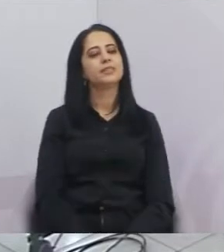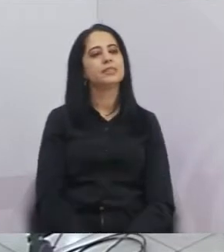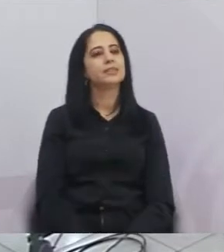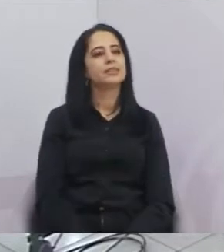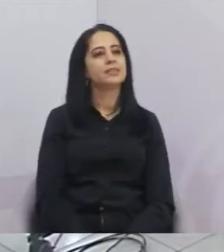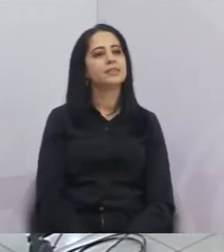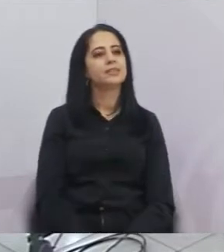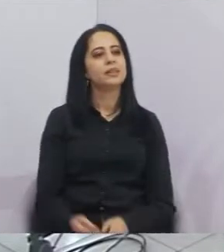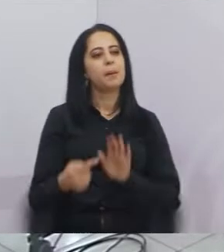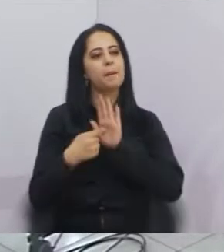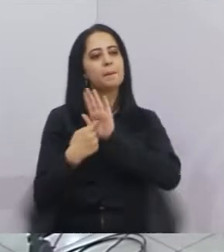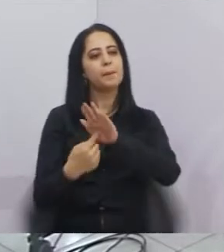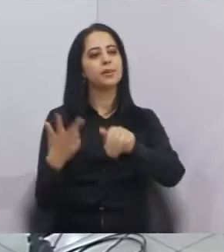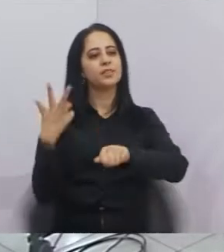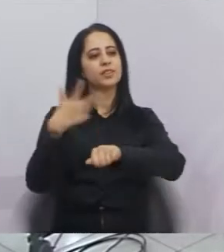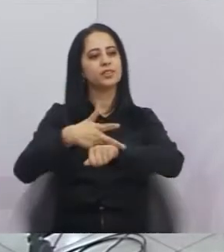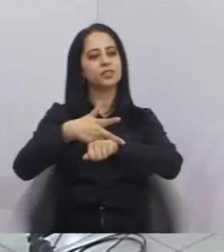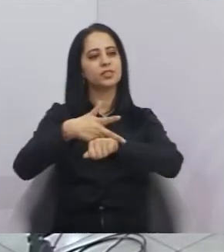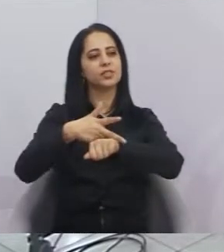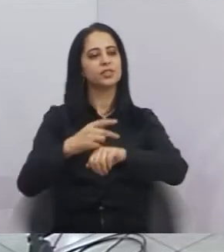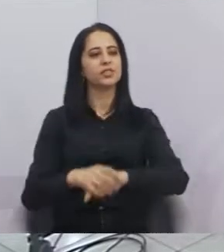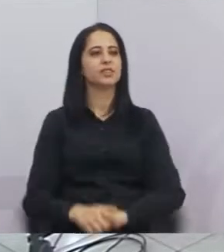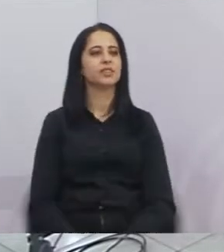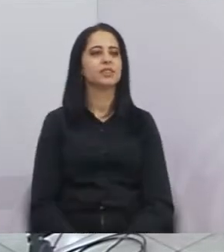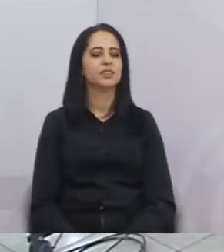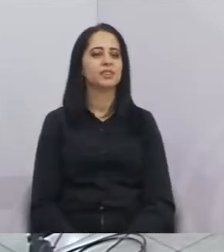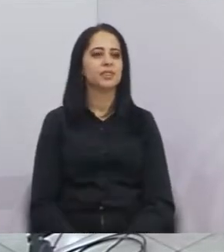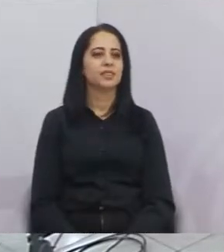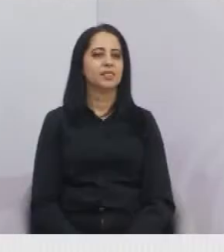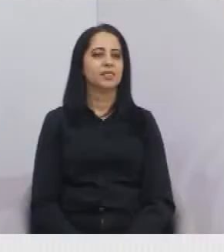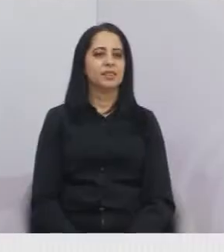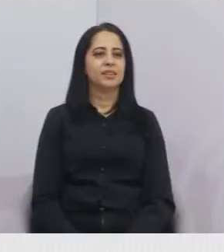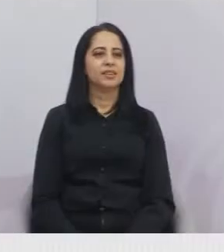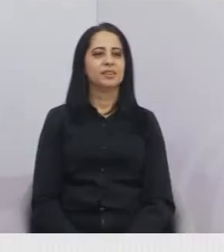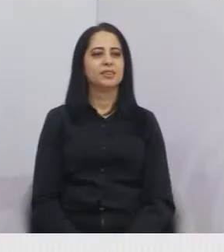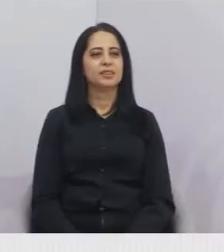Pode mostrar o primeiro vídeo, já vamos começar com o vídeo, já. Mostra o primeiro vídeo.